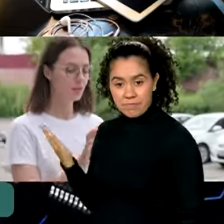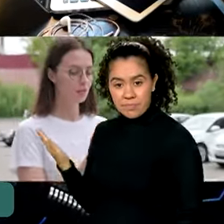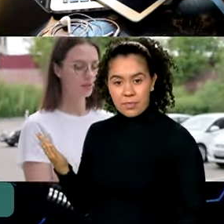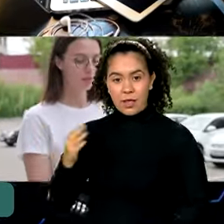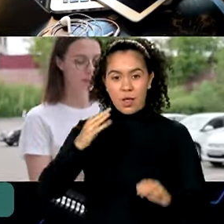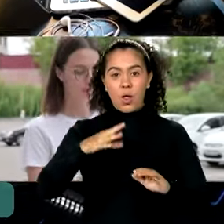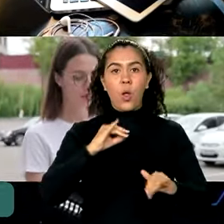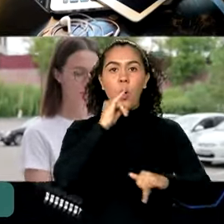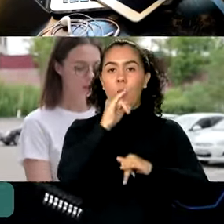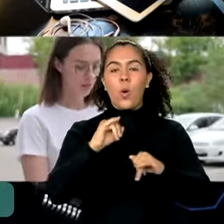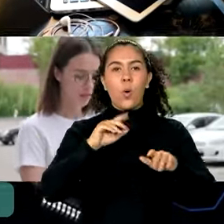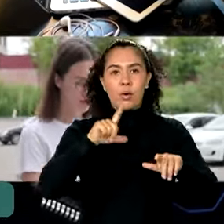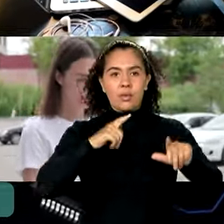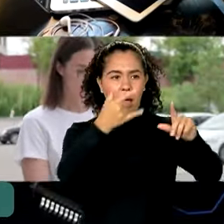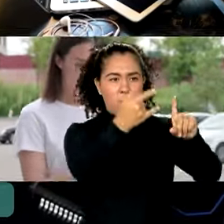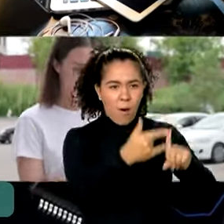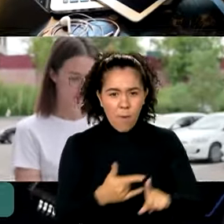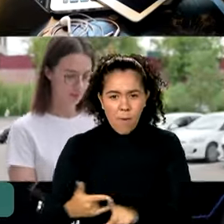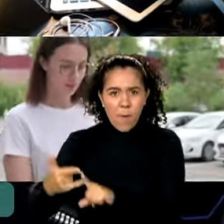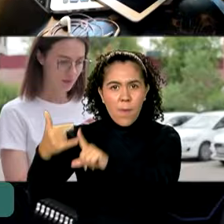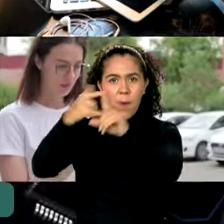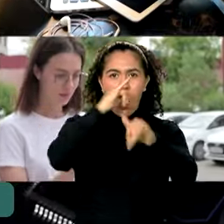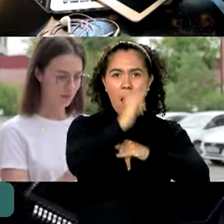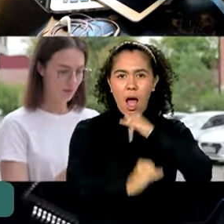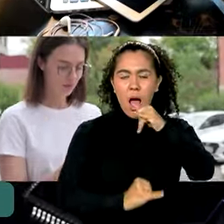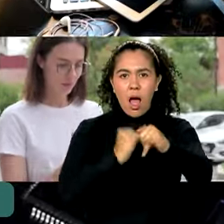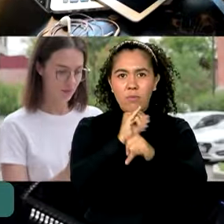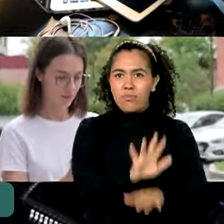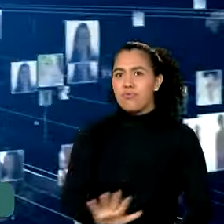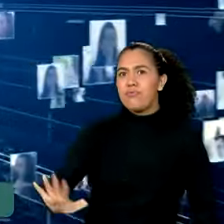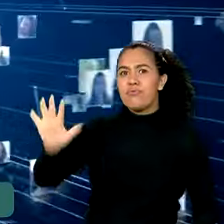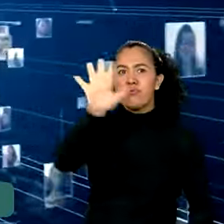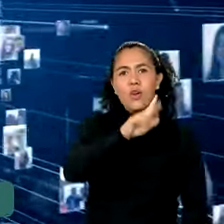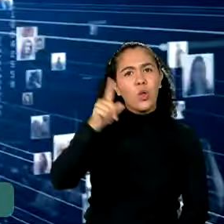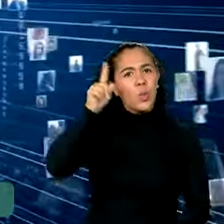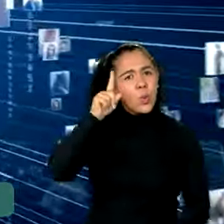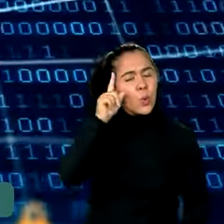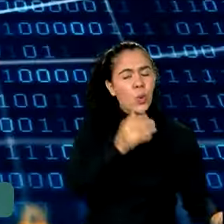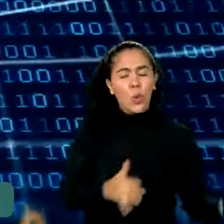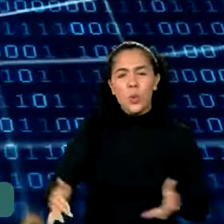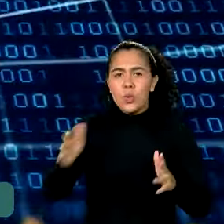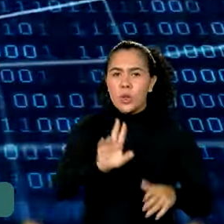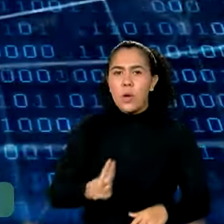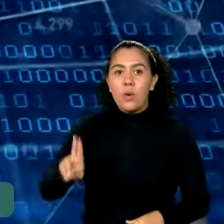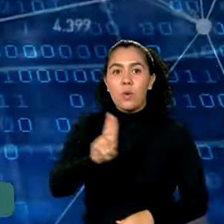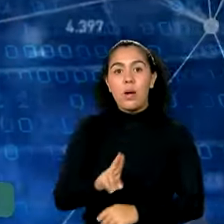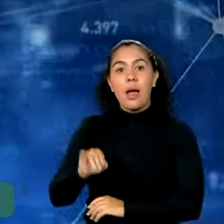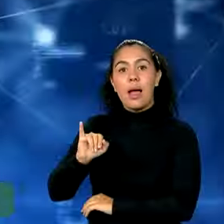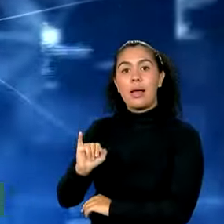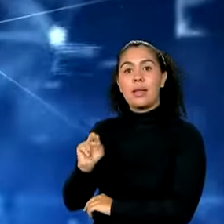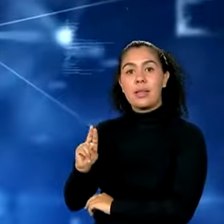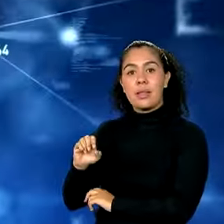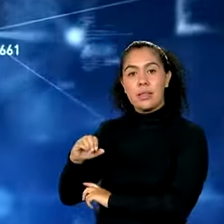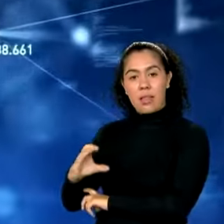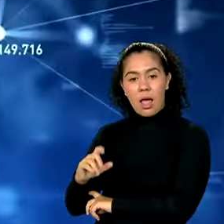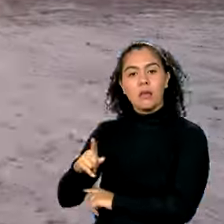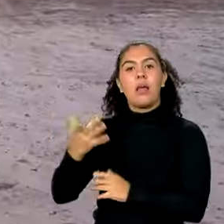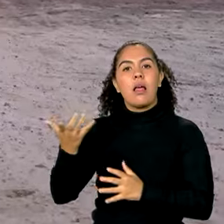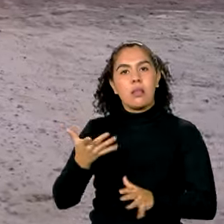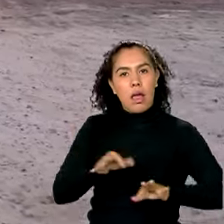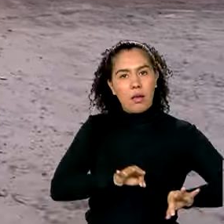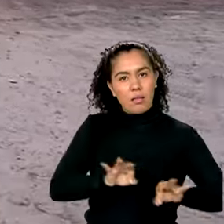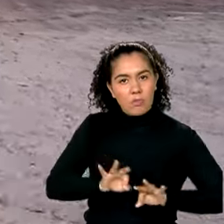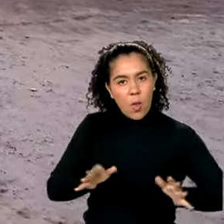globalizado em que a tecnologia está presente em nosso dia a dia a INEC chega para promover a inclusão digital